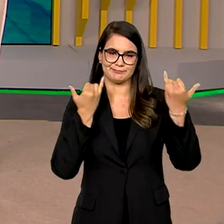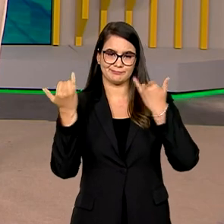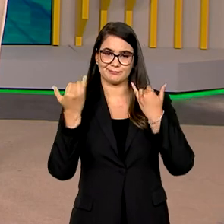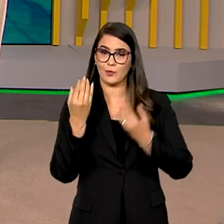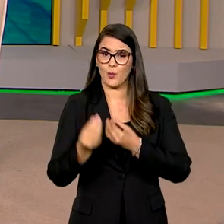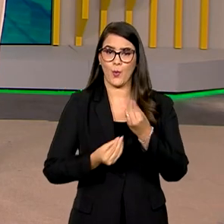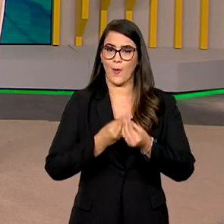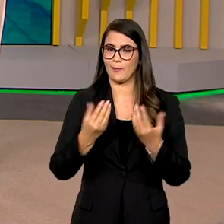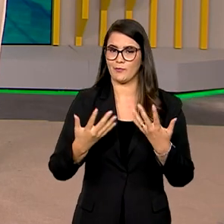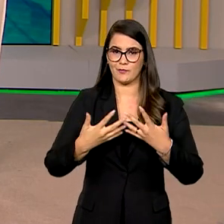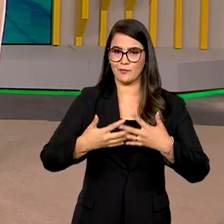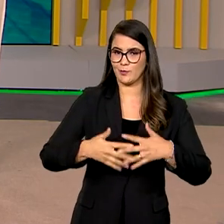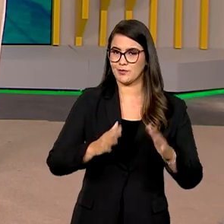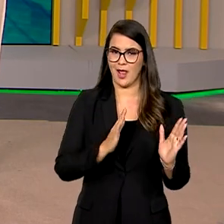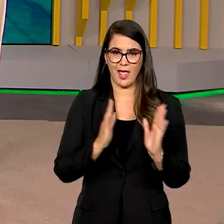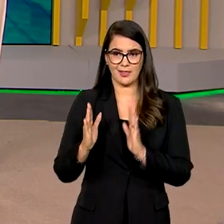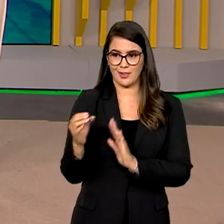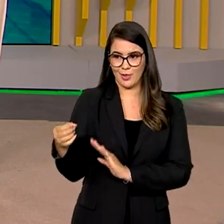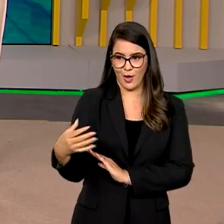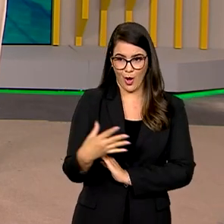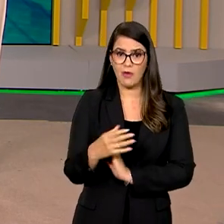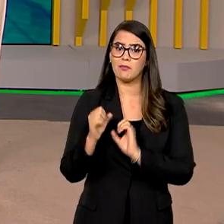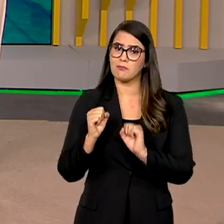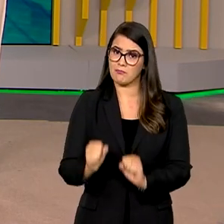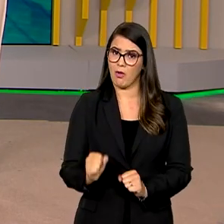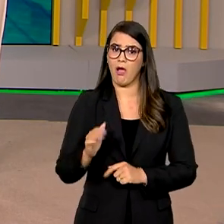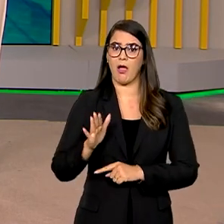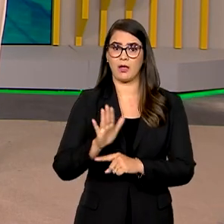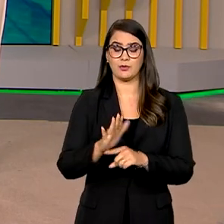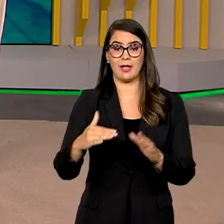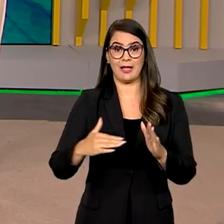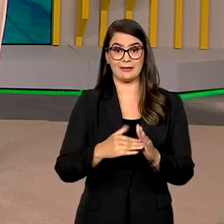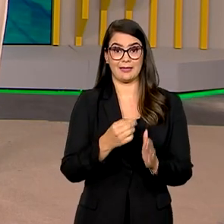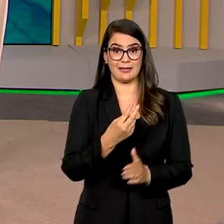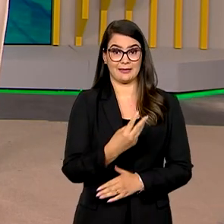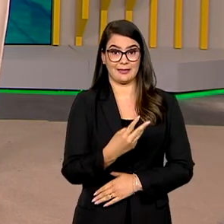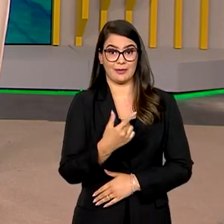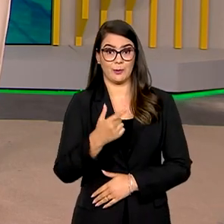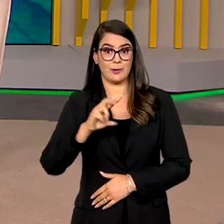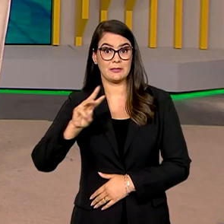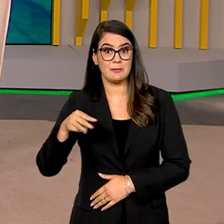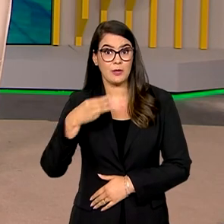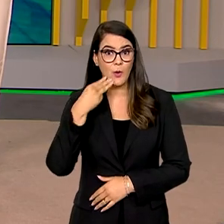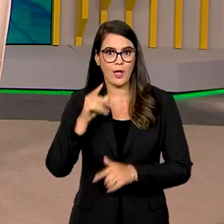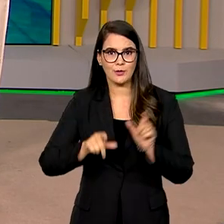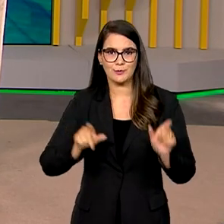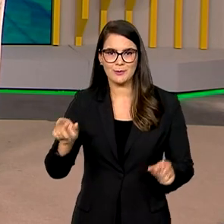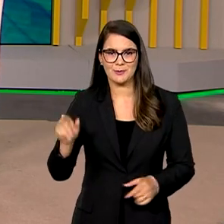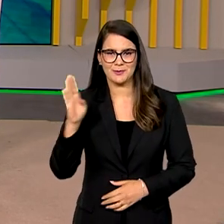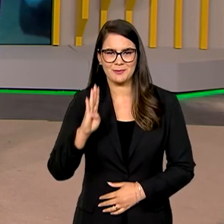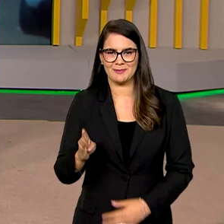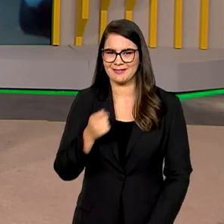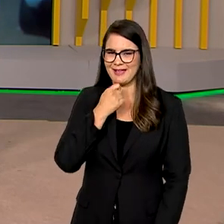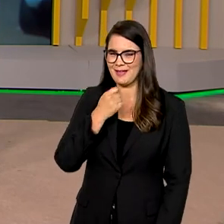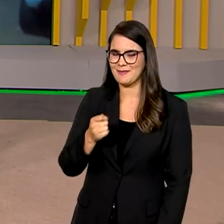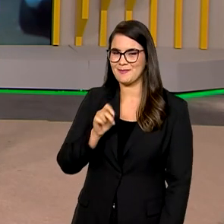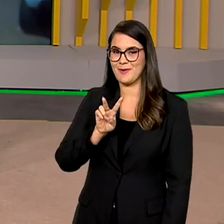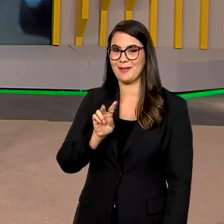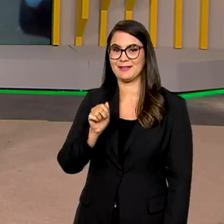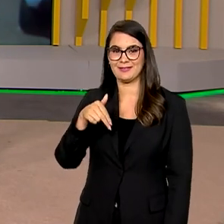funcionar essa nova etapa do programa, que pode beneficiar até 32 milhões de pessoas no país, é a repórter Vanessa